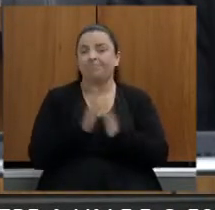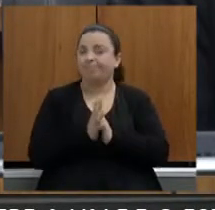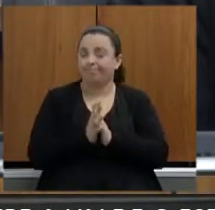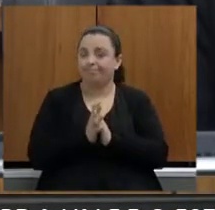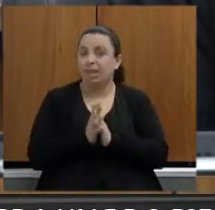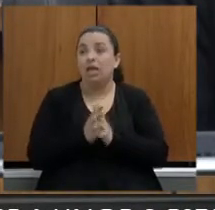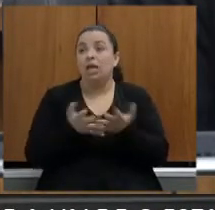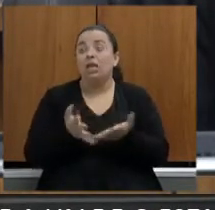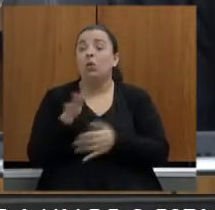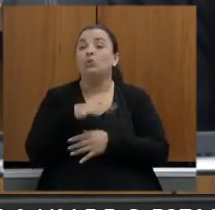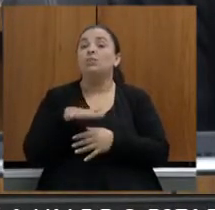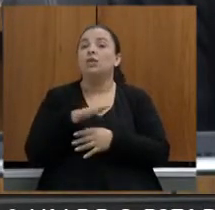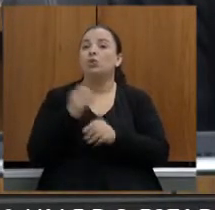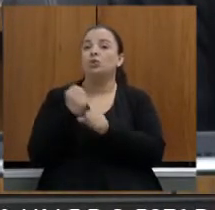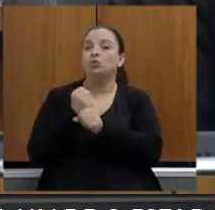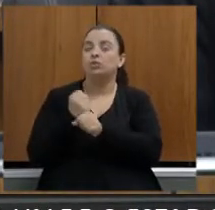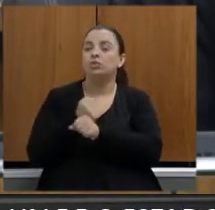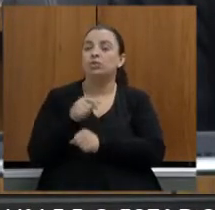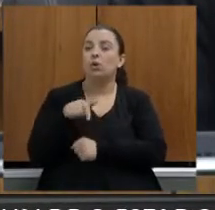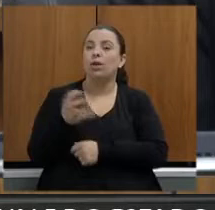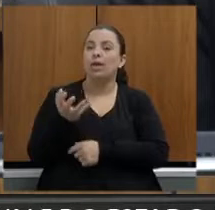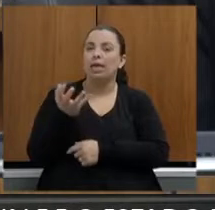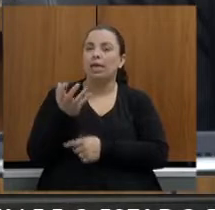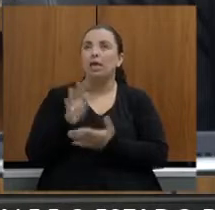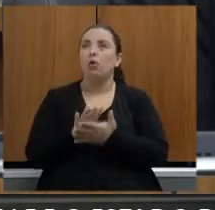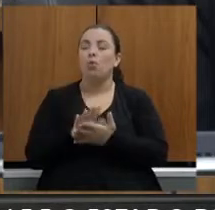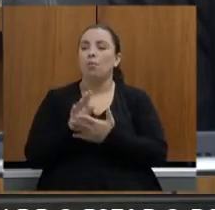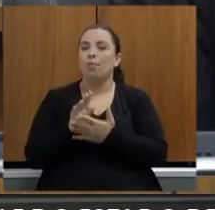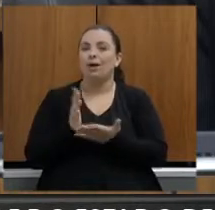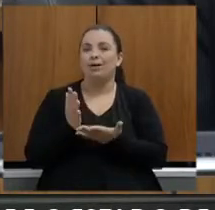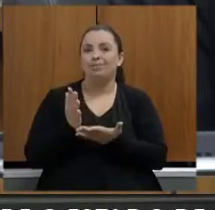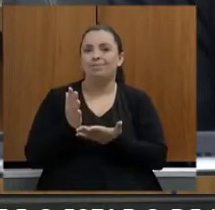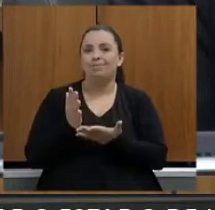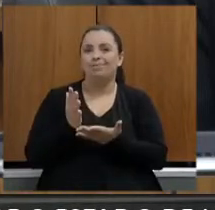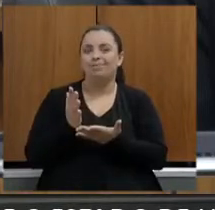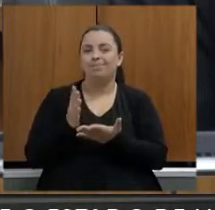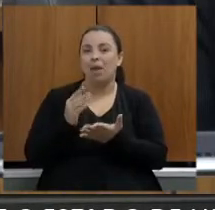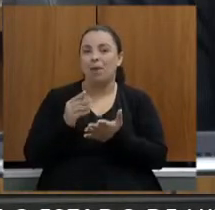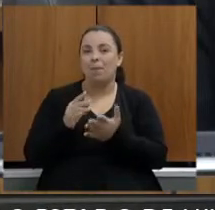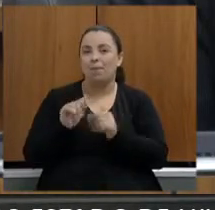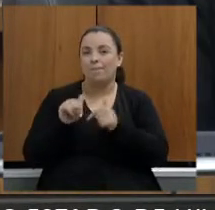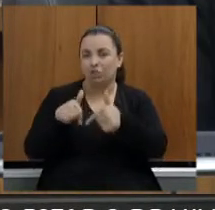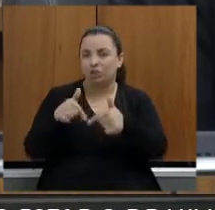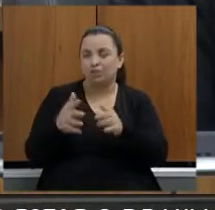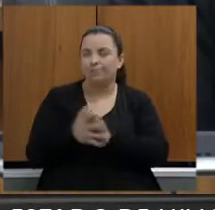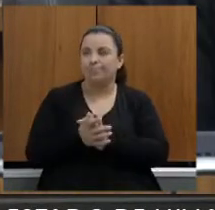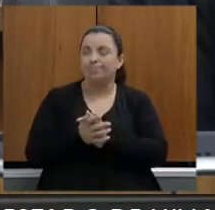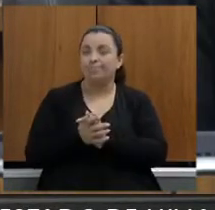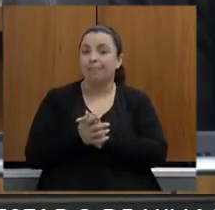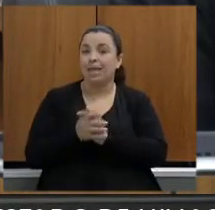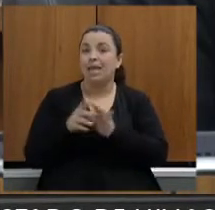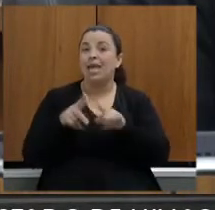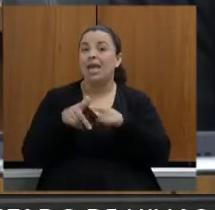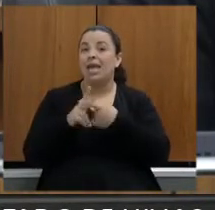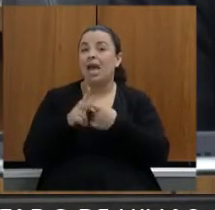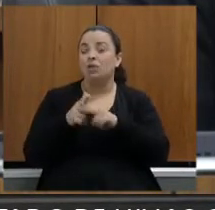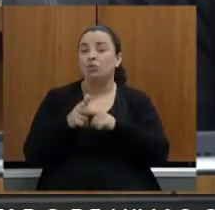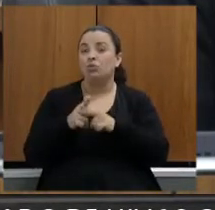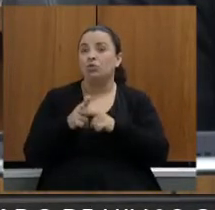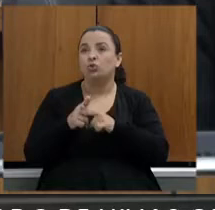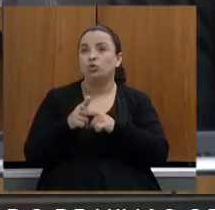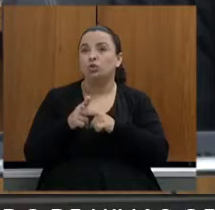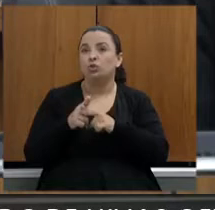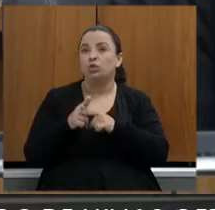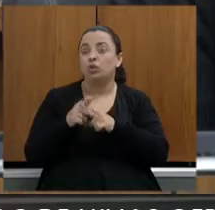aprovar reajustes inferiores a um ano para contratos de obra